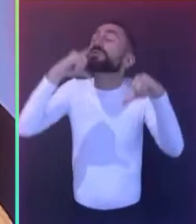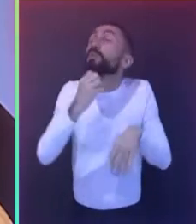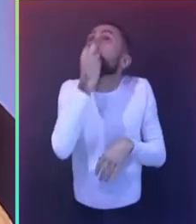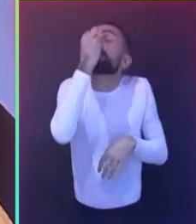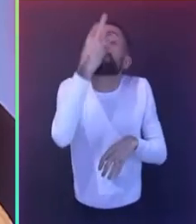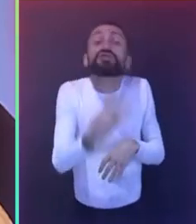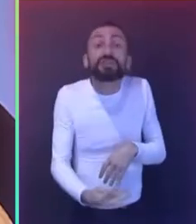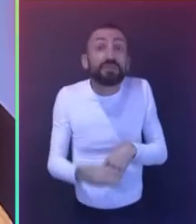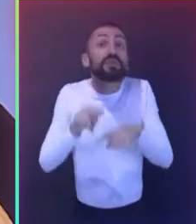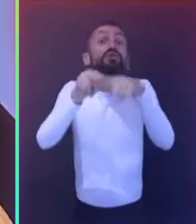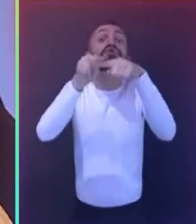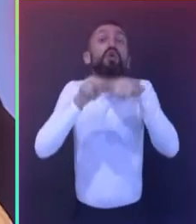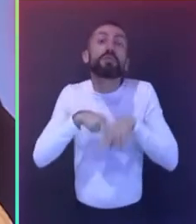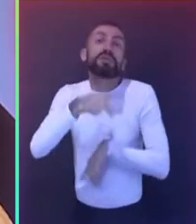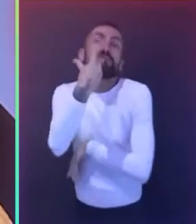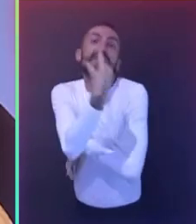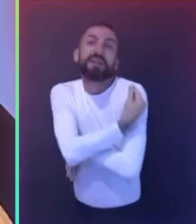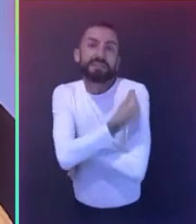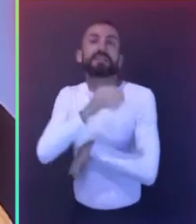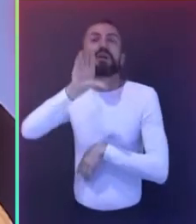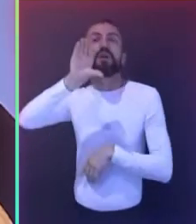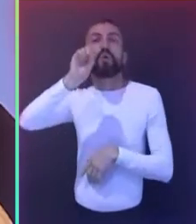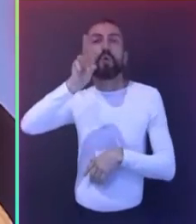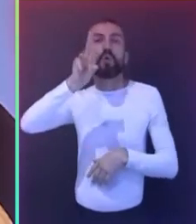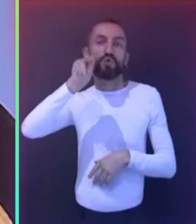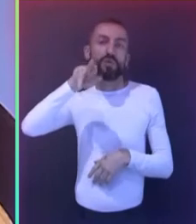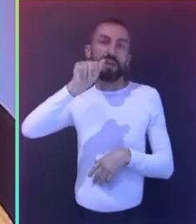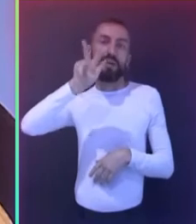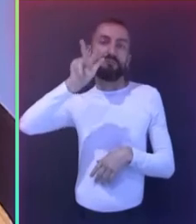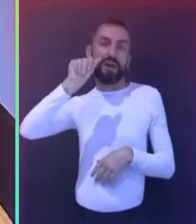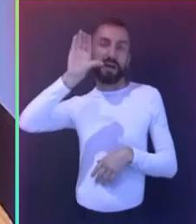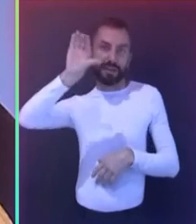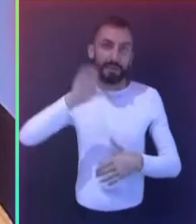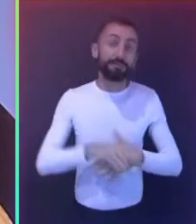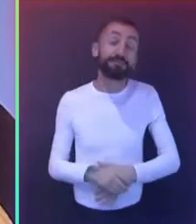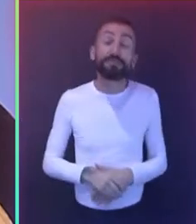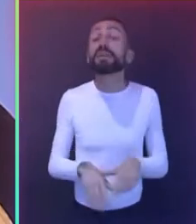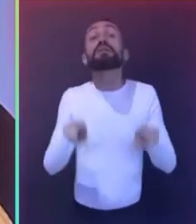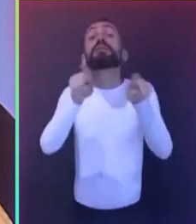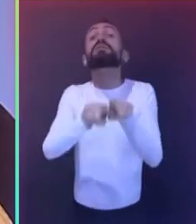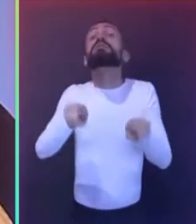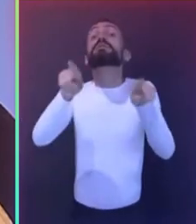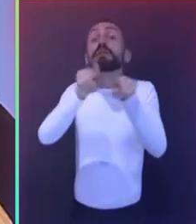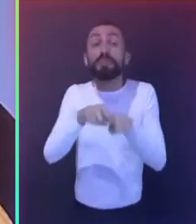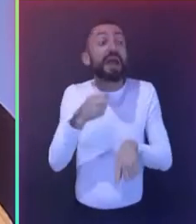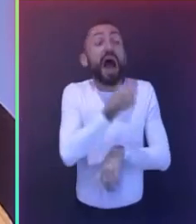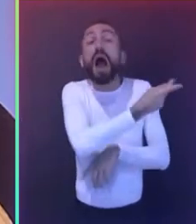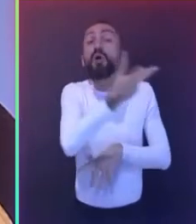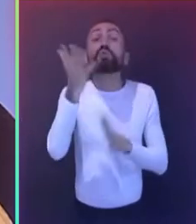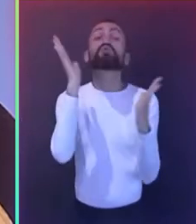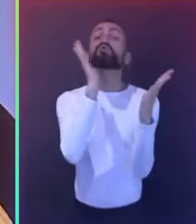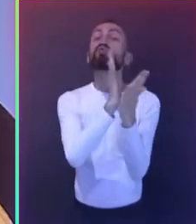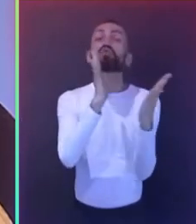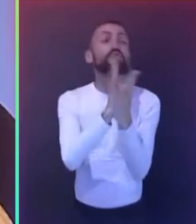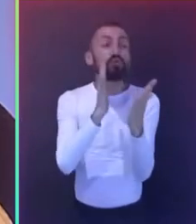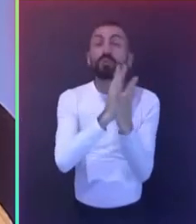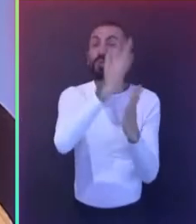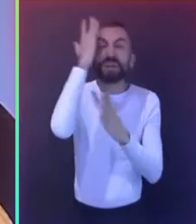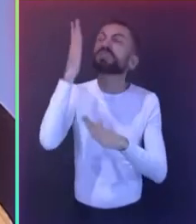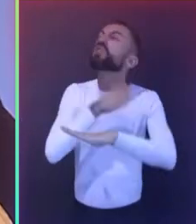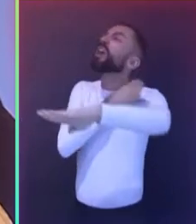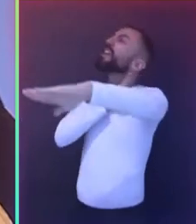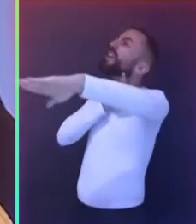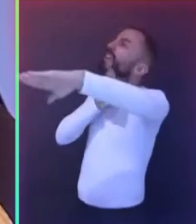sobre o Coronavac. Por fim, também há uma semana, enquanto um grupo de extremistas invadiu o Capitólio nos Estados